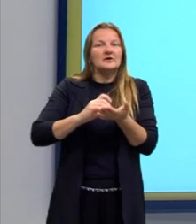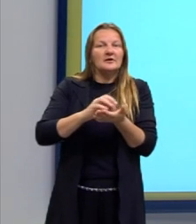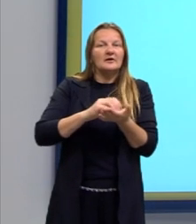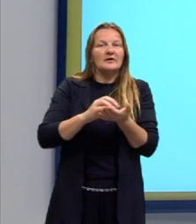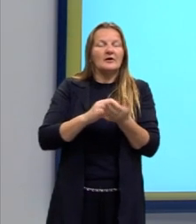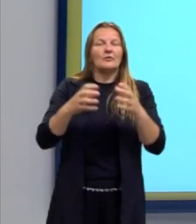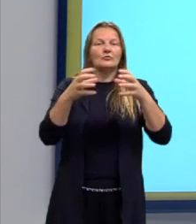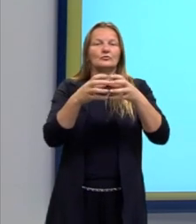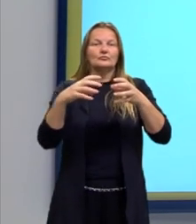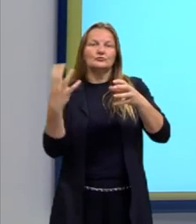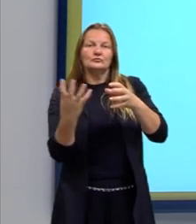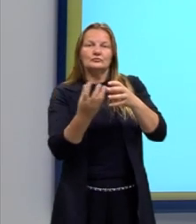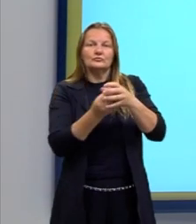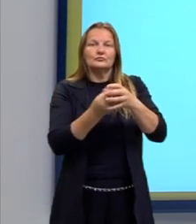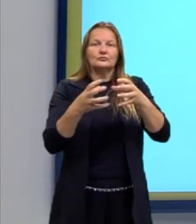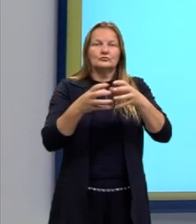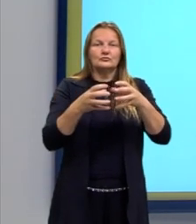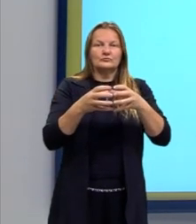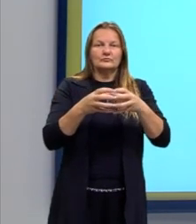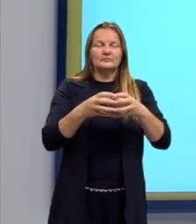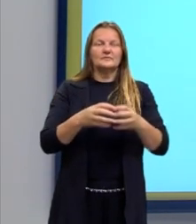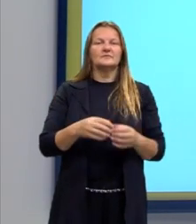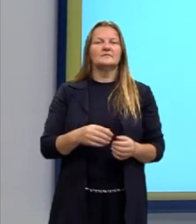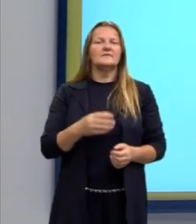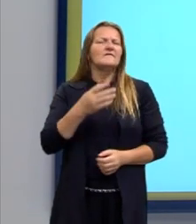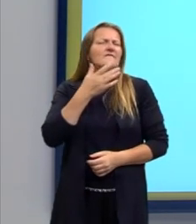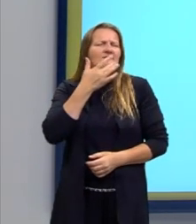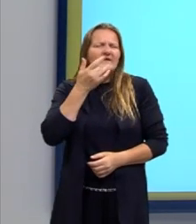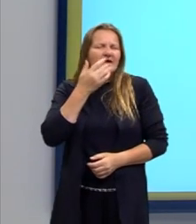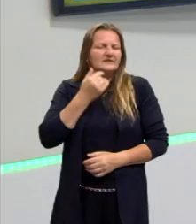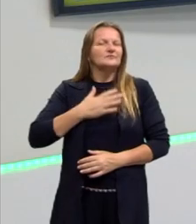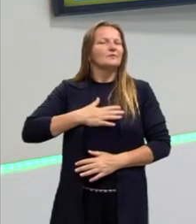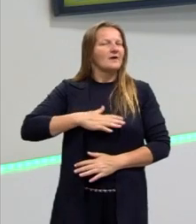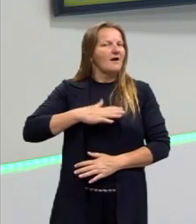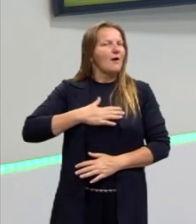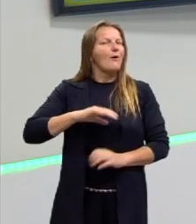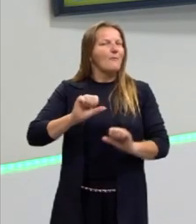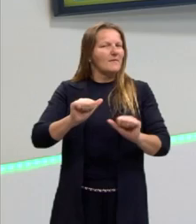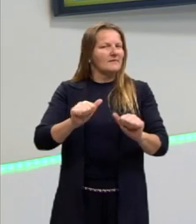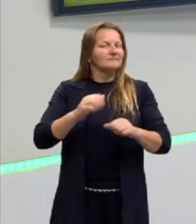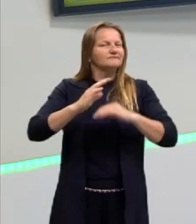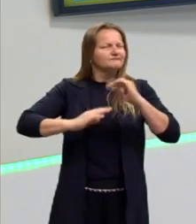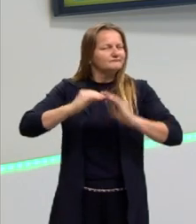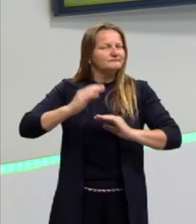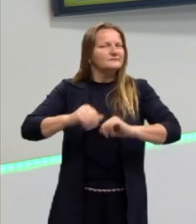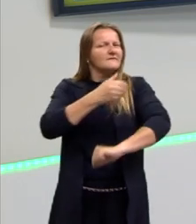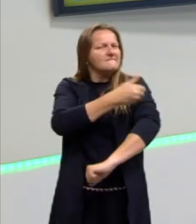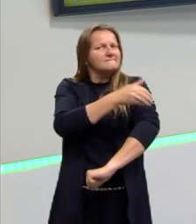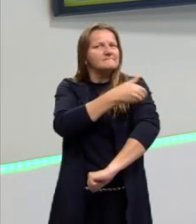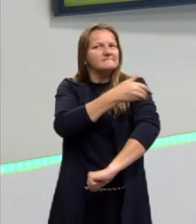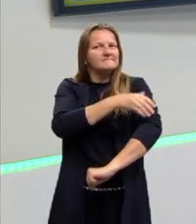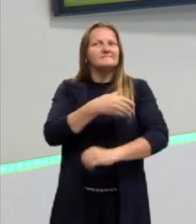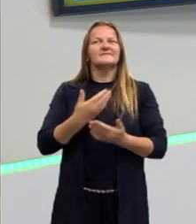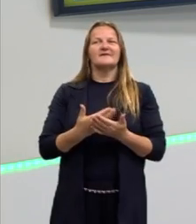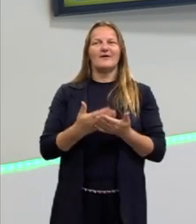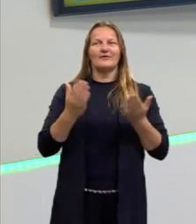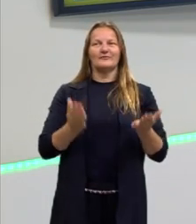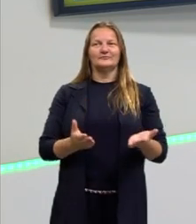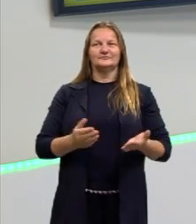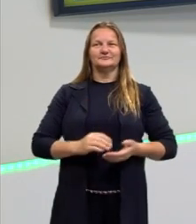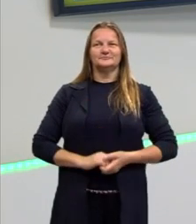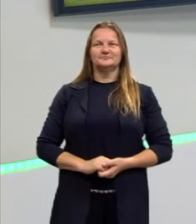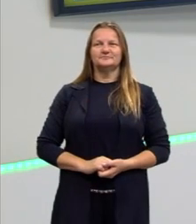agrupamentos. Mas, é tudo muito tranquilo. Nós vamos praticar bastante aí nas nossas aulas.